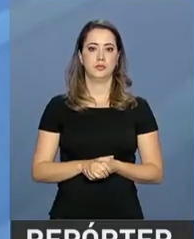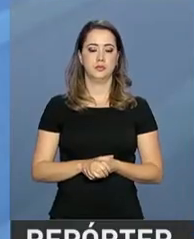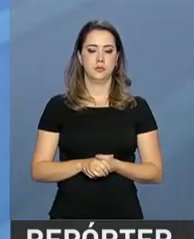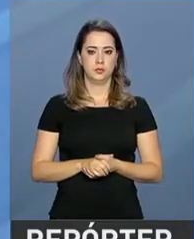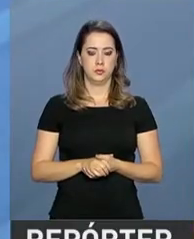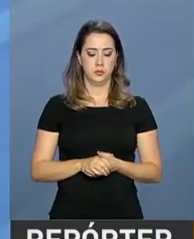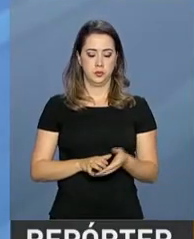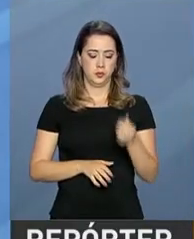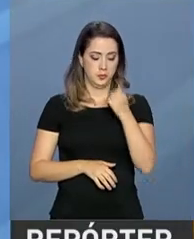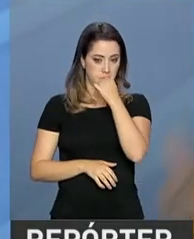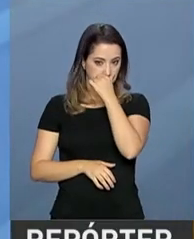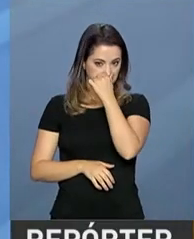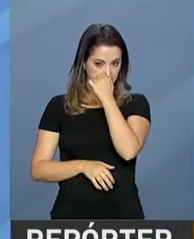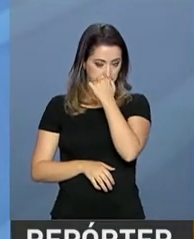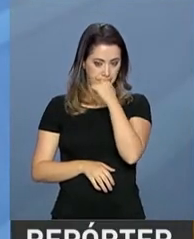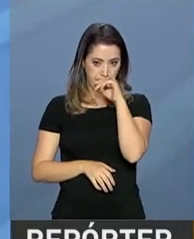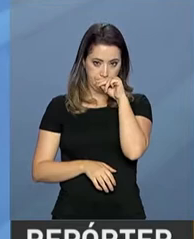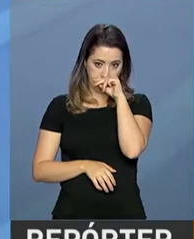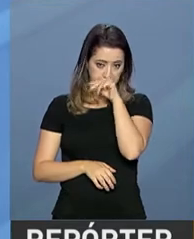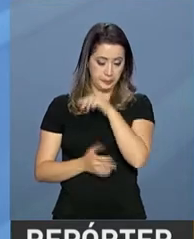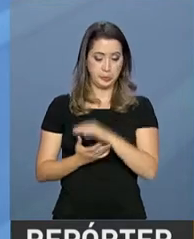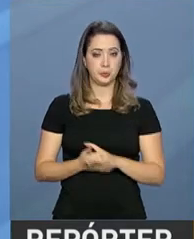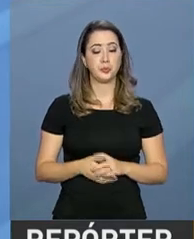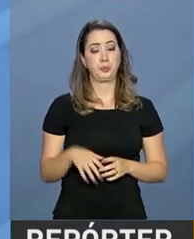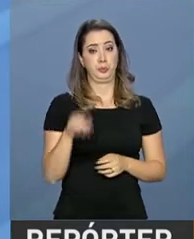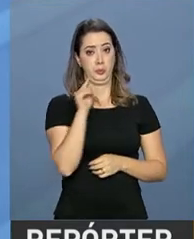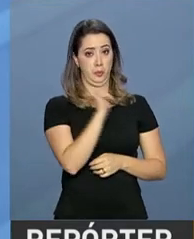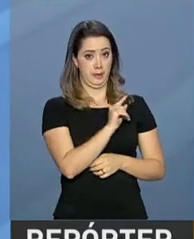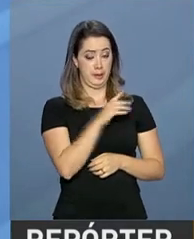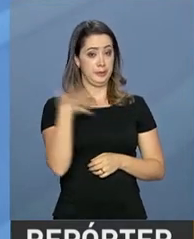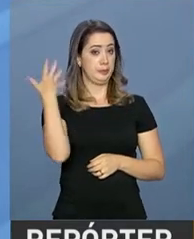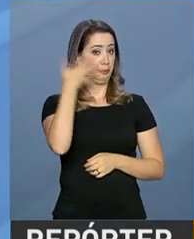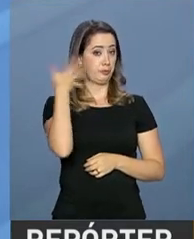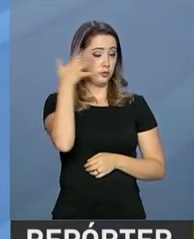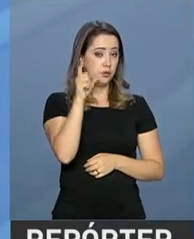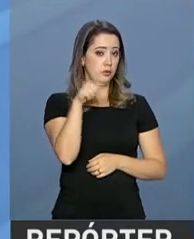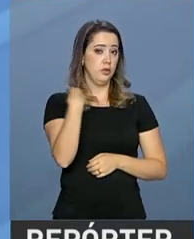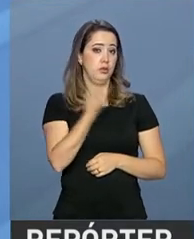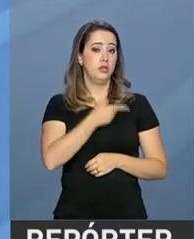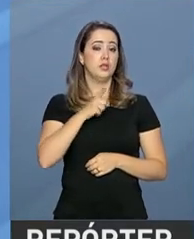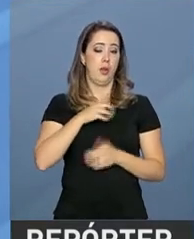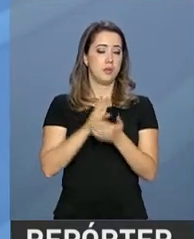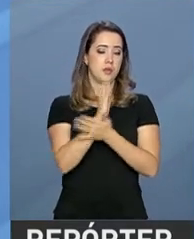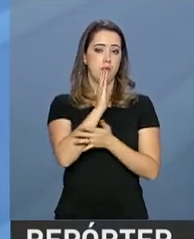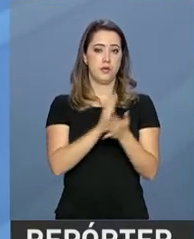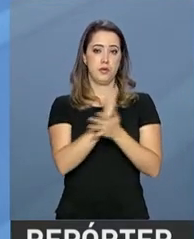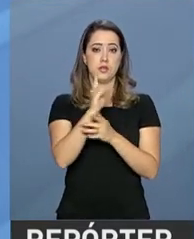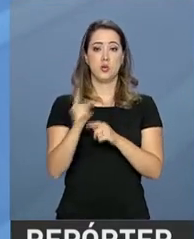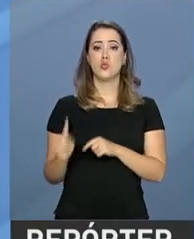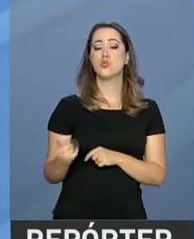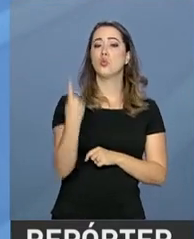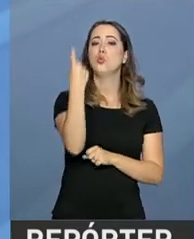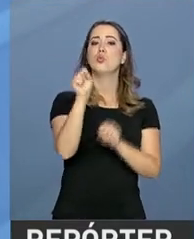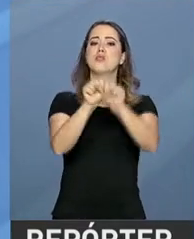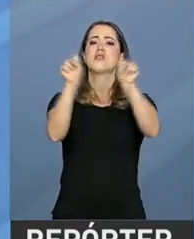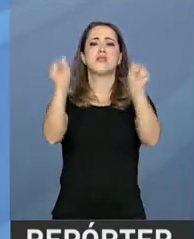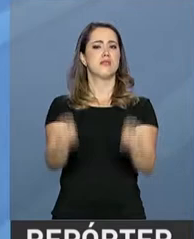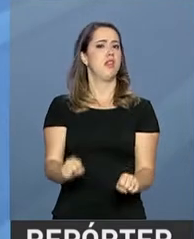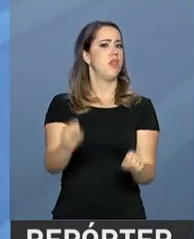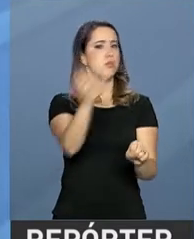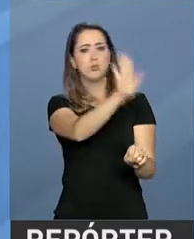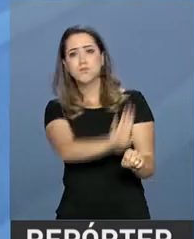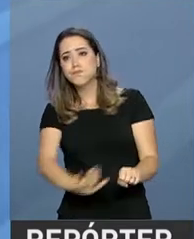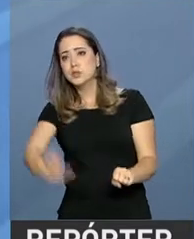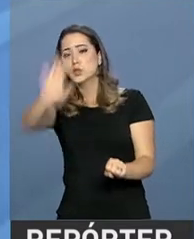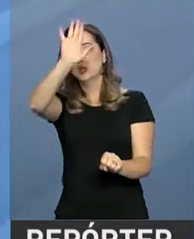Nós temos a aprovação do Sistema Único de Segurança Pública. Pela primeira vez nós podemos falar em um